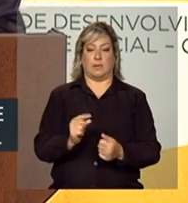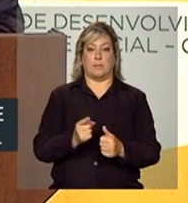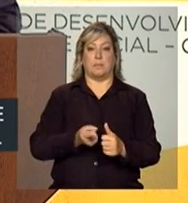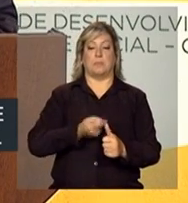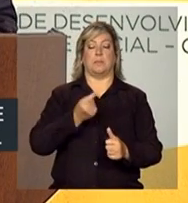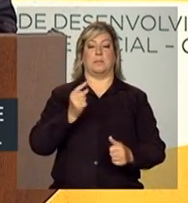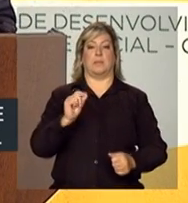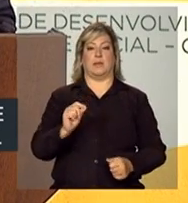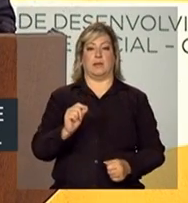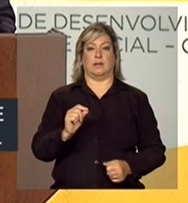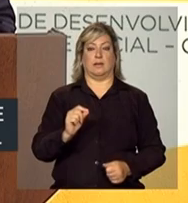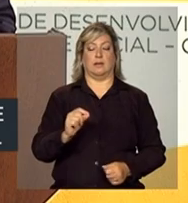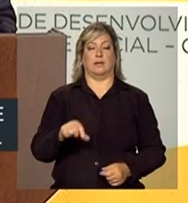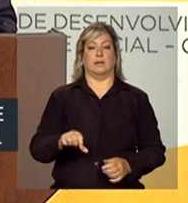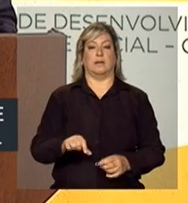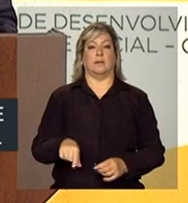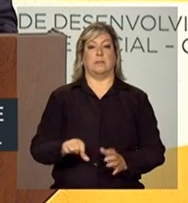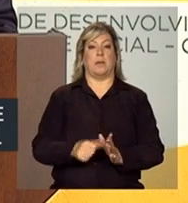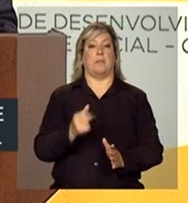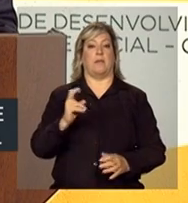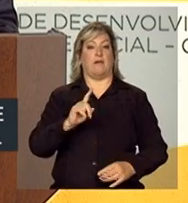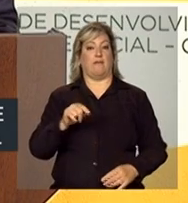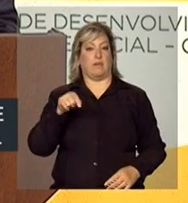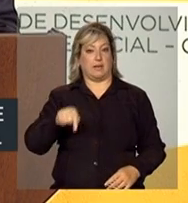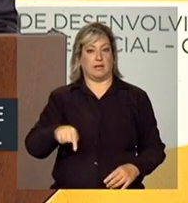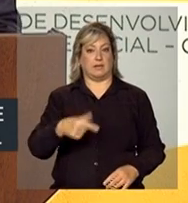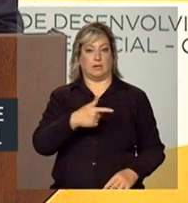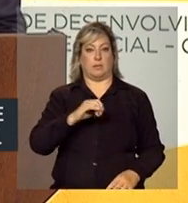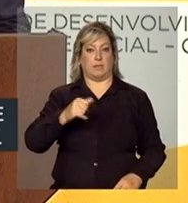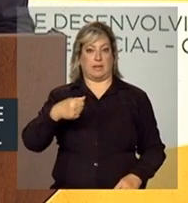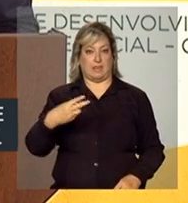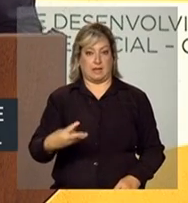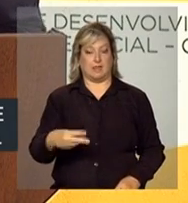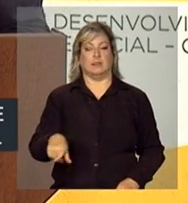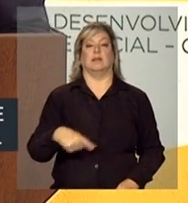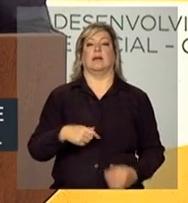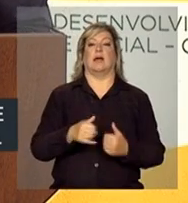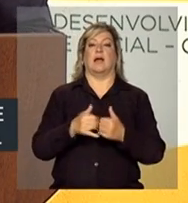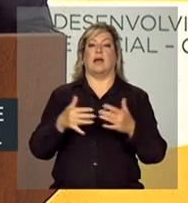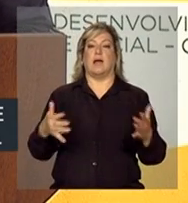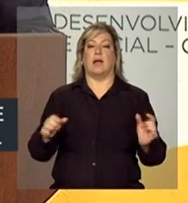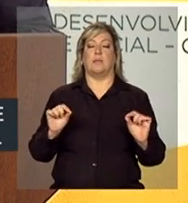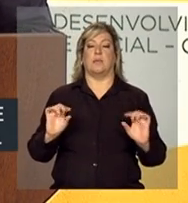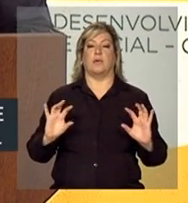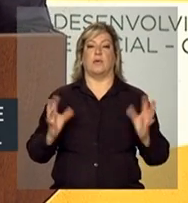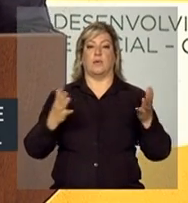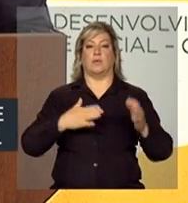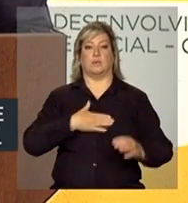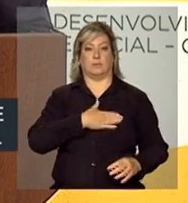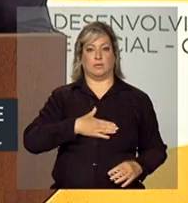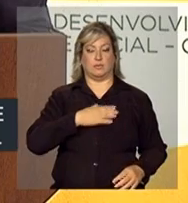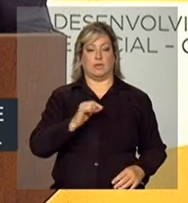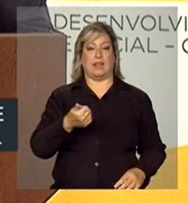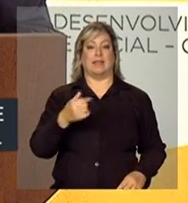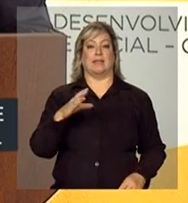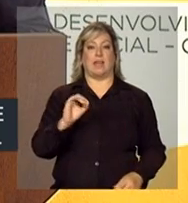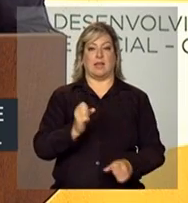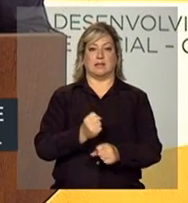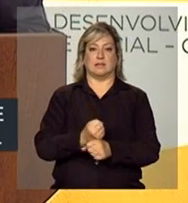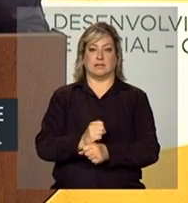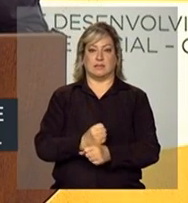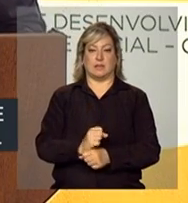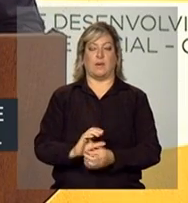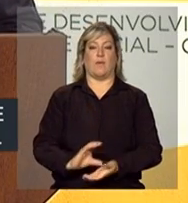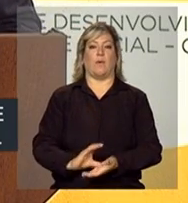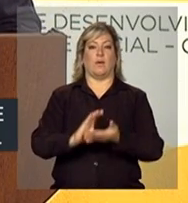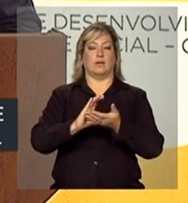do ano de 2013, ela abre as comemorações dos 10 anos do